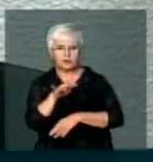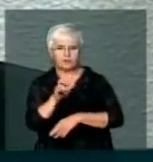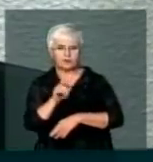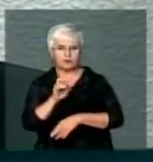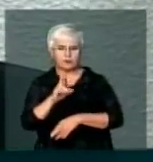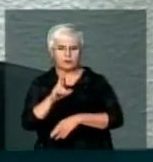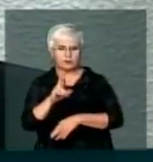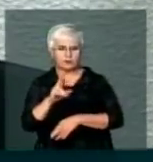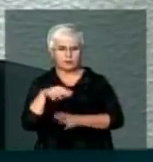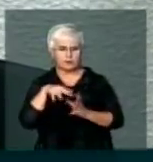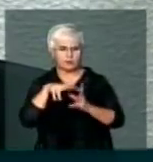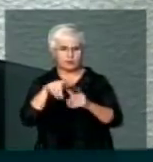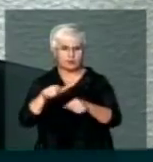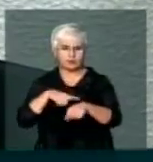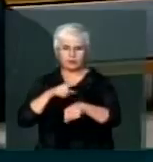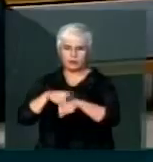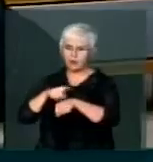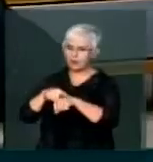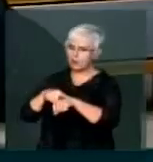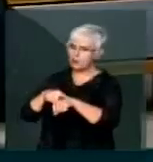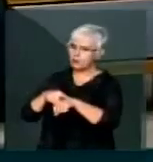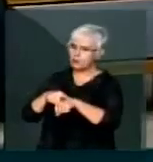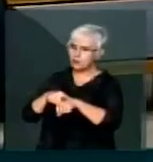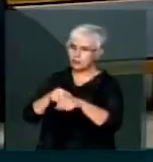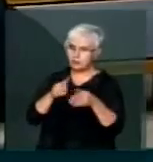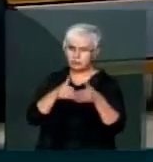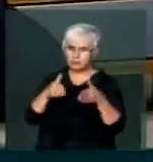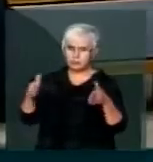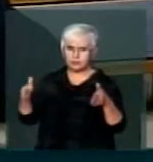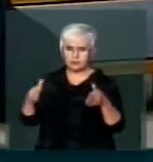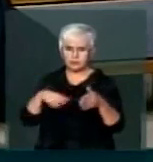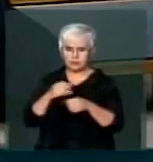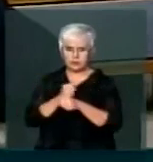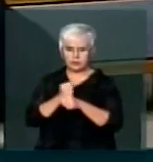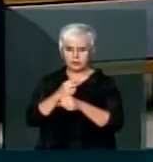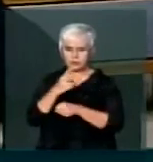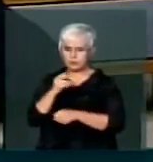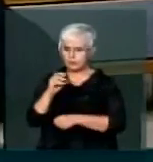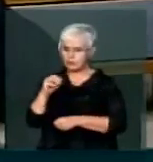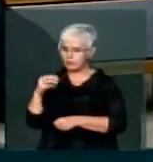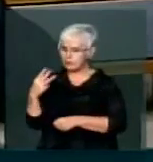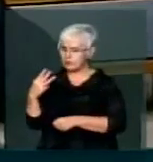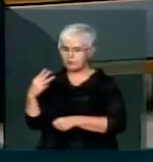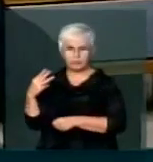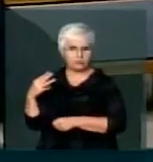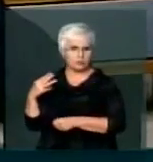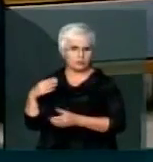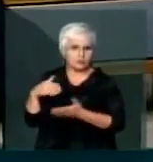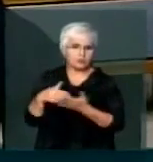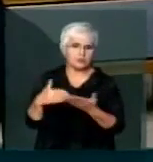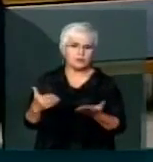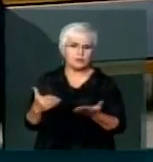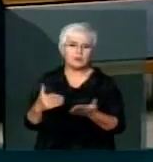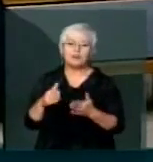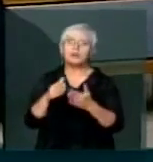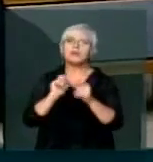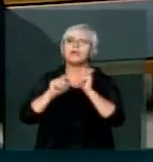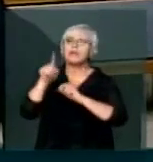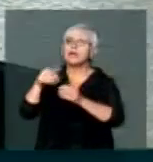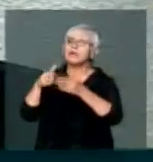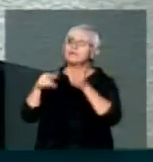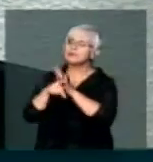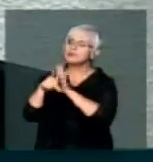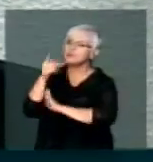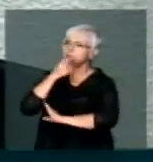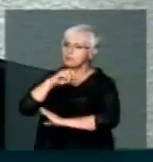Durante o período que... Durante todo o período? Sim, de 2003... Por quem foi requerido esse passaporte diplomático, a vossa senhoria?